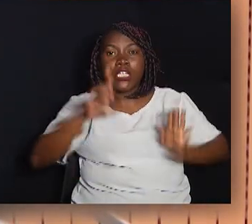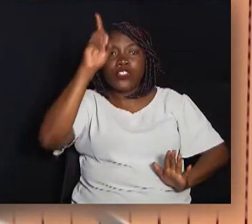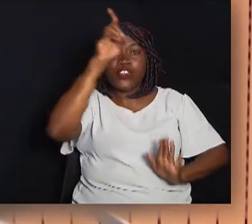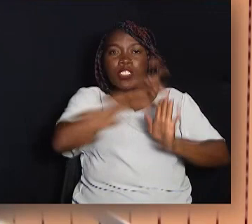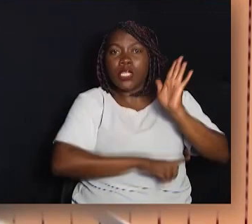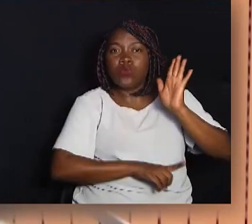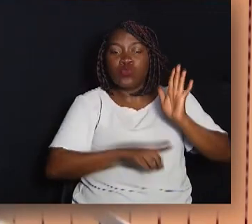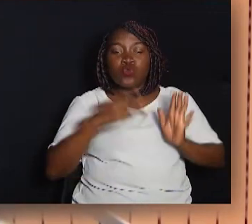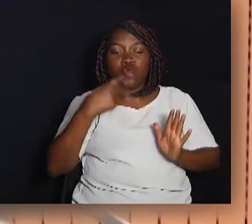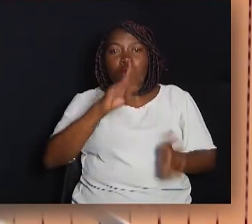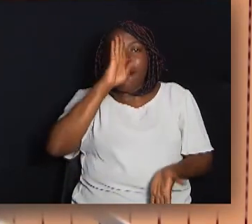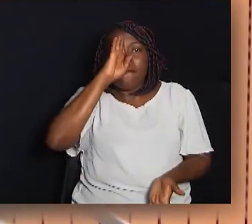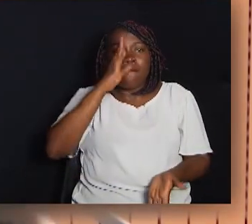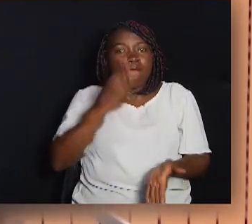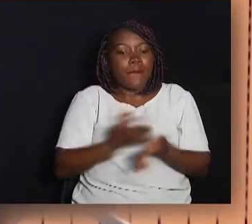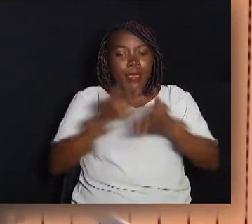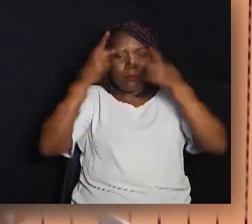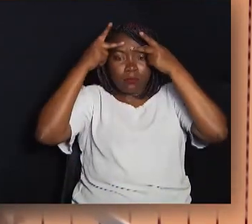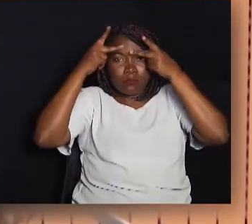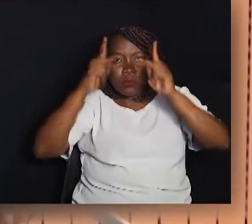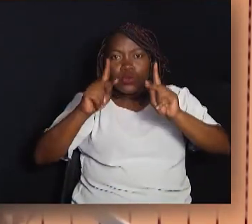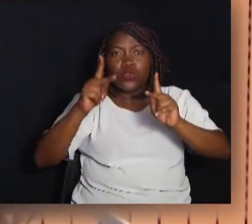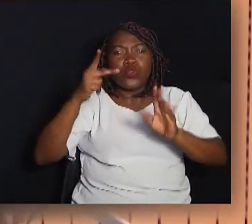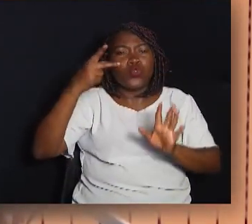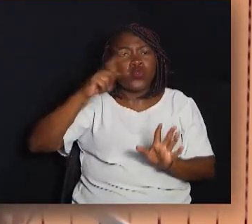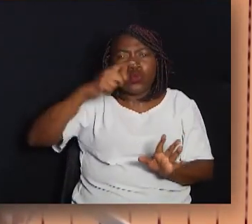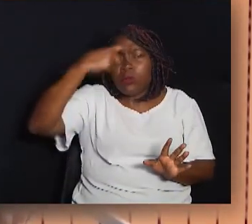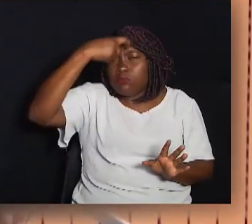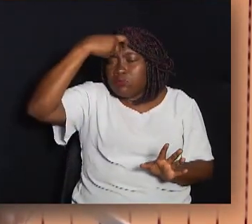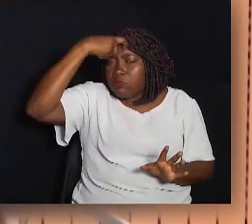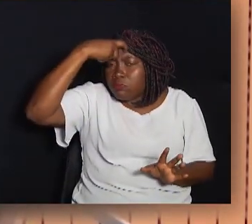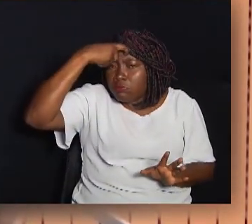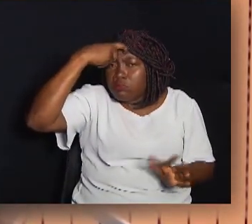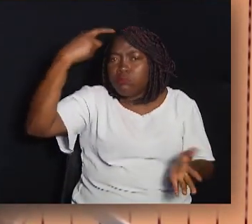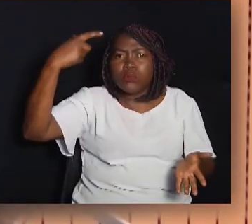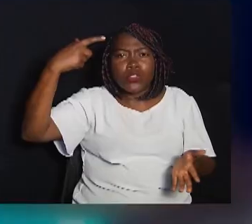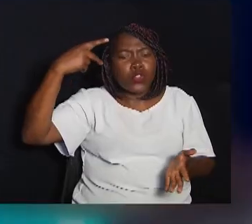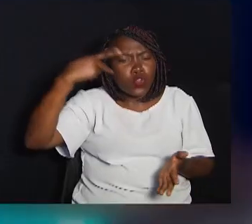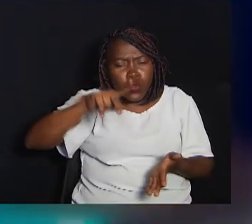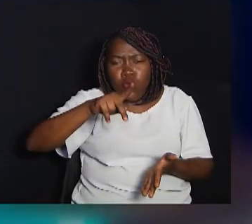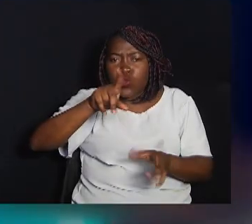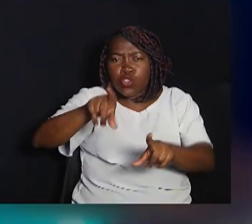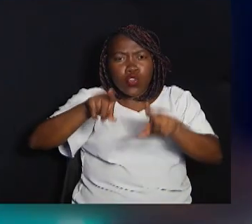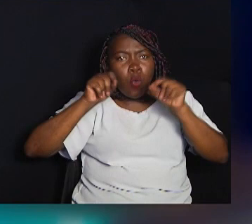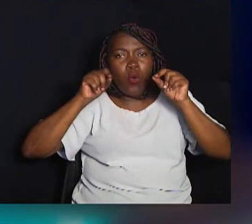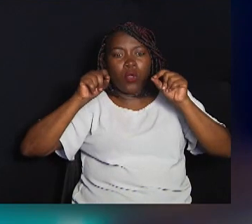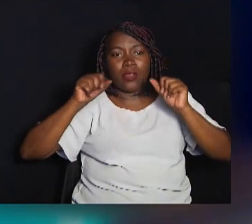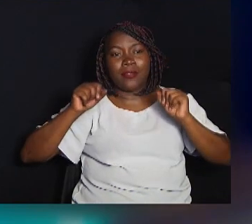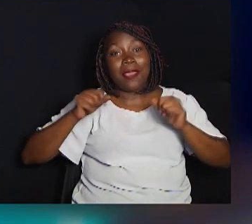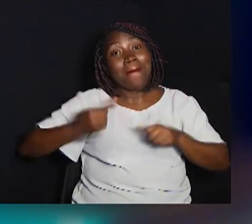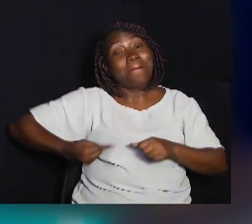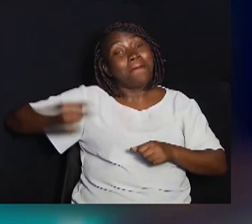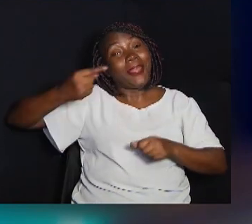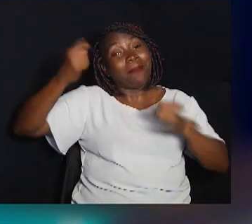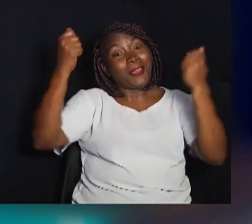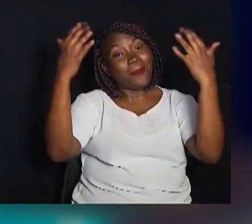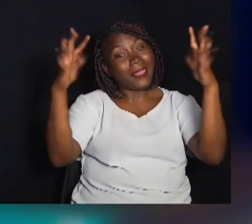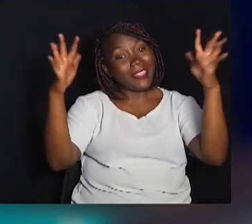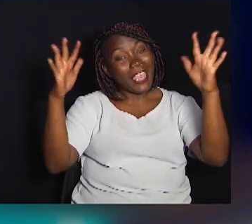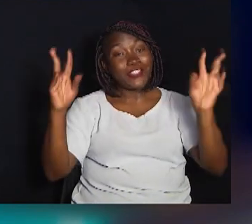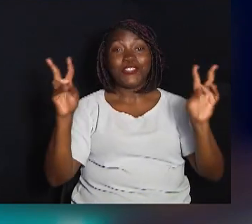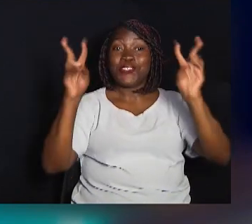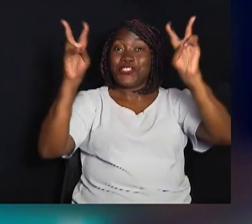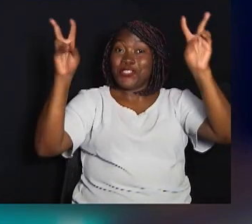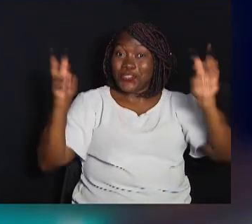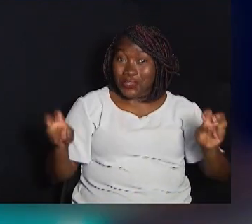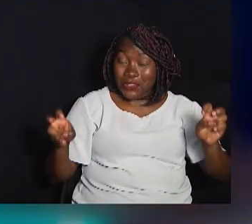própria fé A sua própria ideologia, fazer as suas próprias escolhas A primeira homenagem foi o título de cidadão